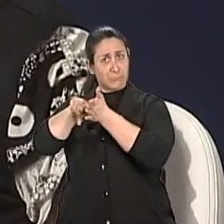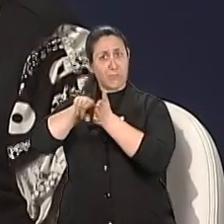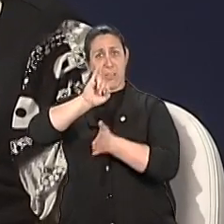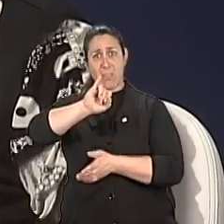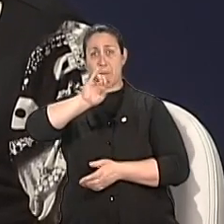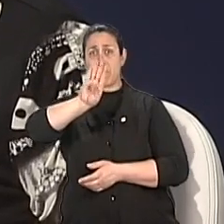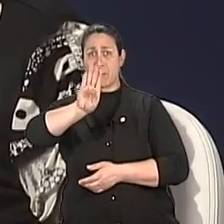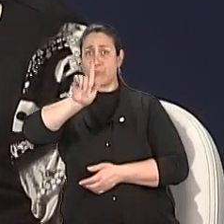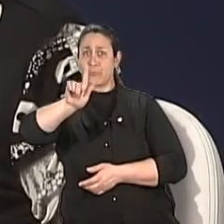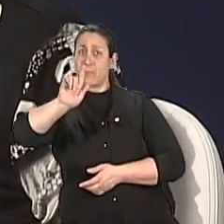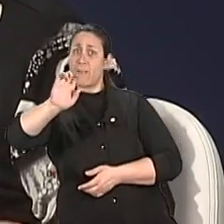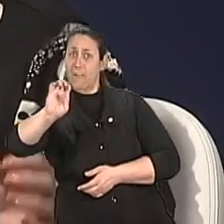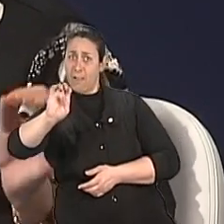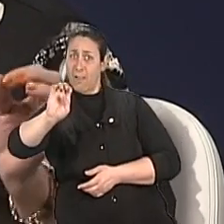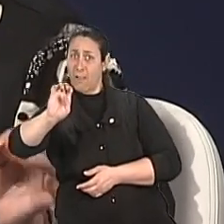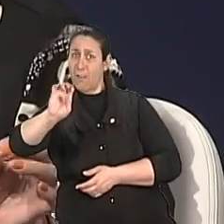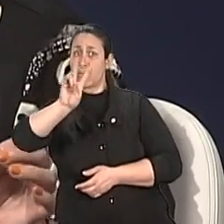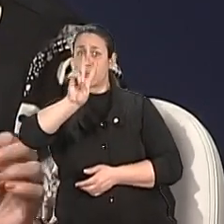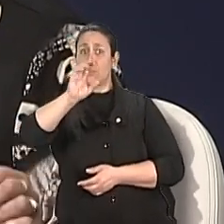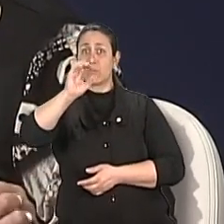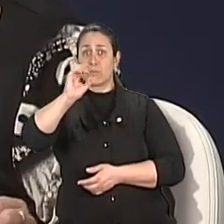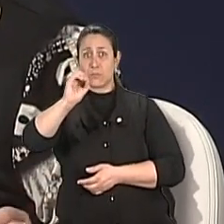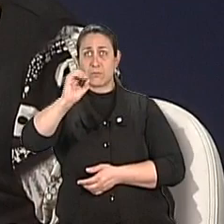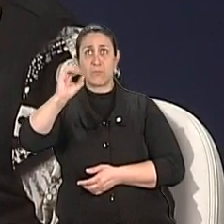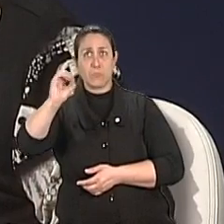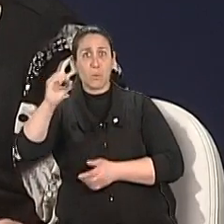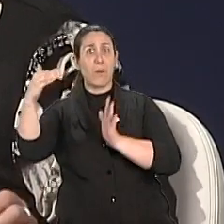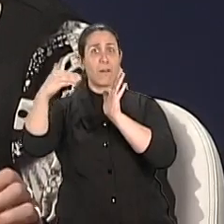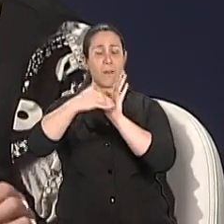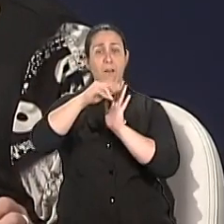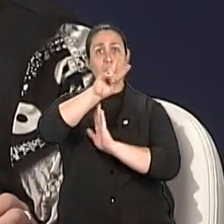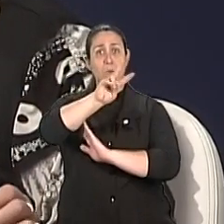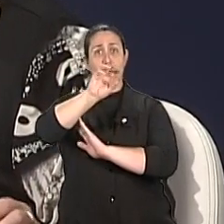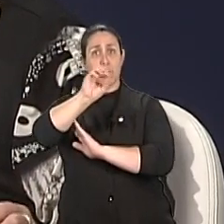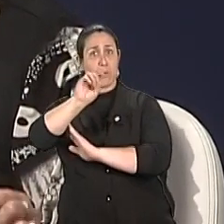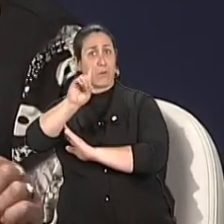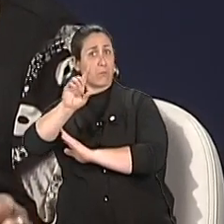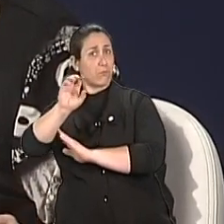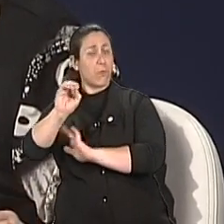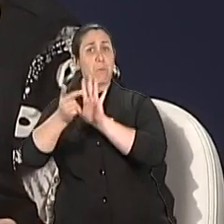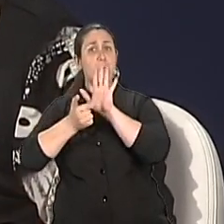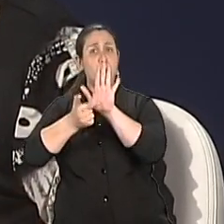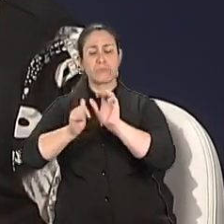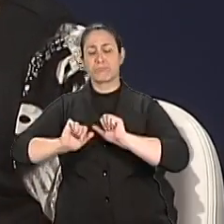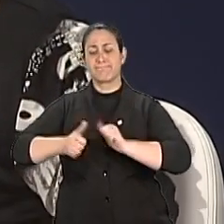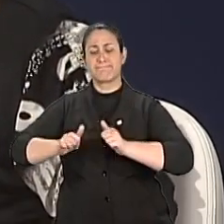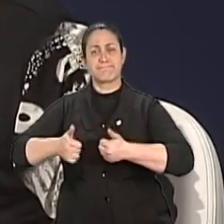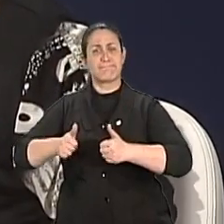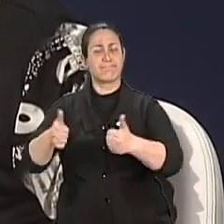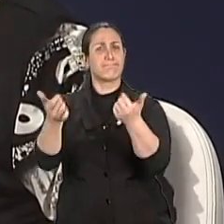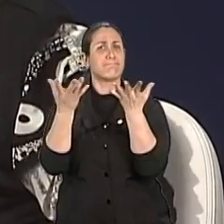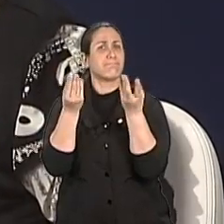Estatística. Segundo o IBGE, de 2000 a 2010, o número de separações nessa faixa etária